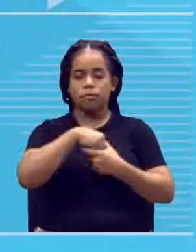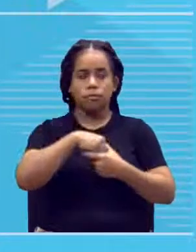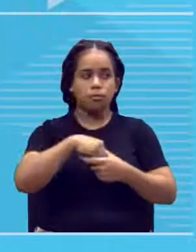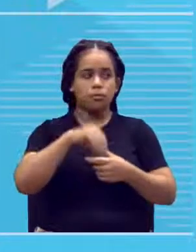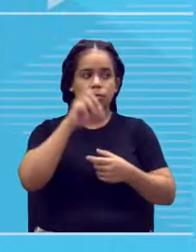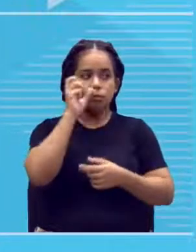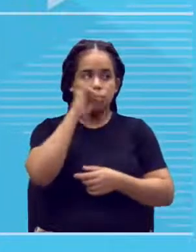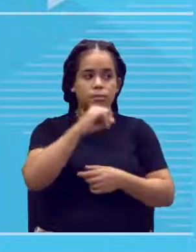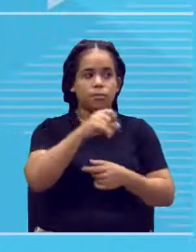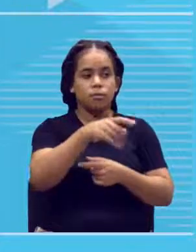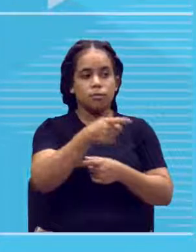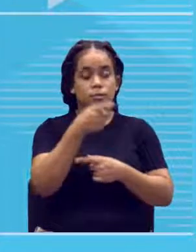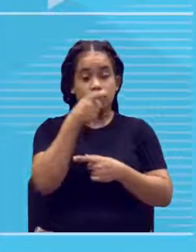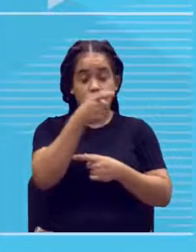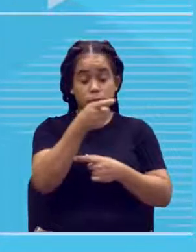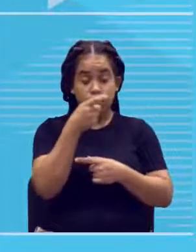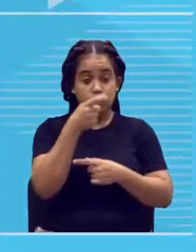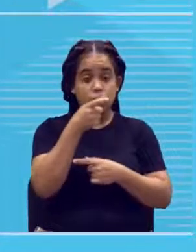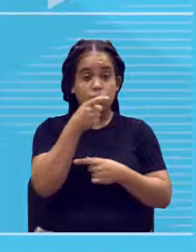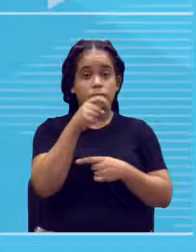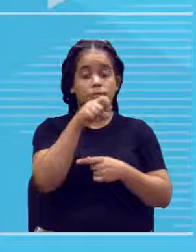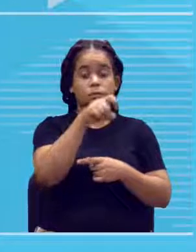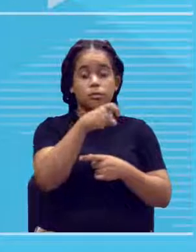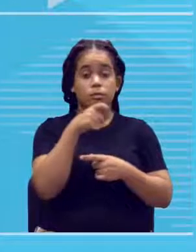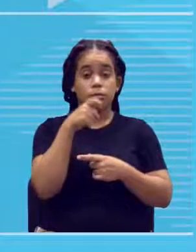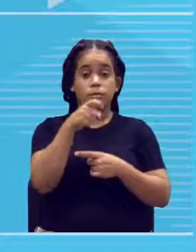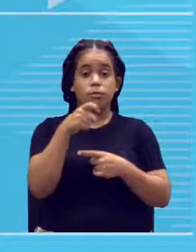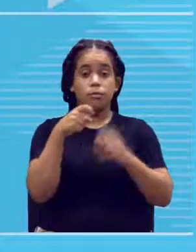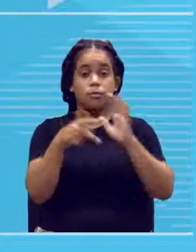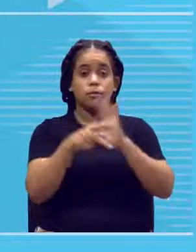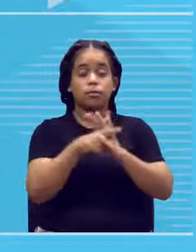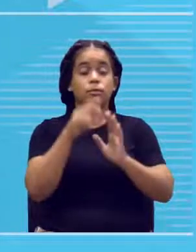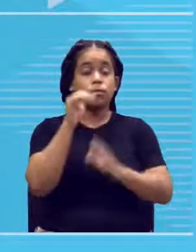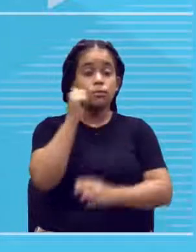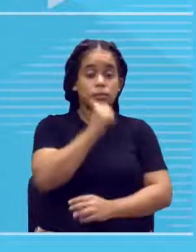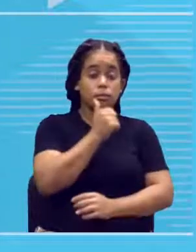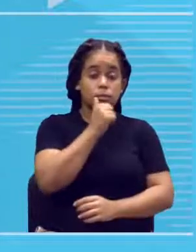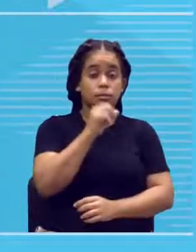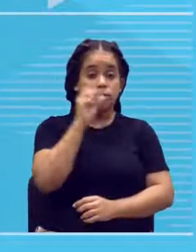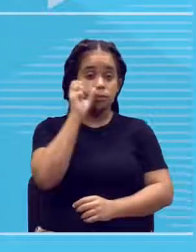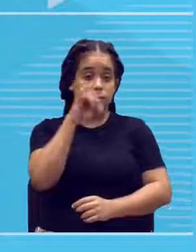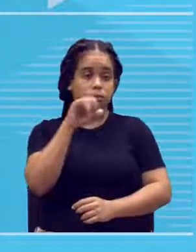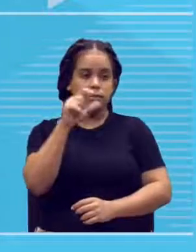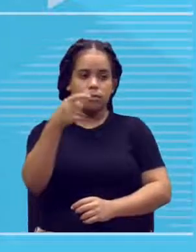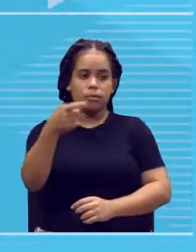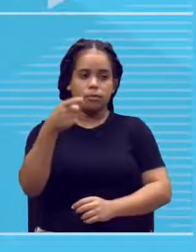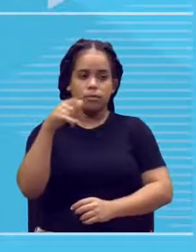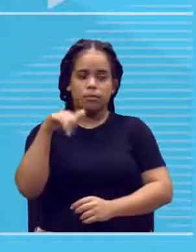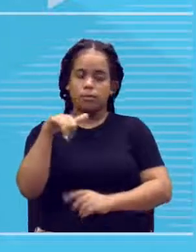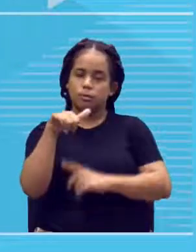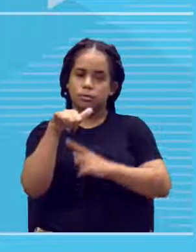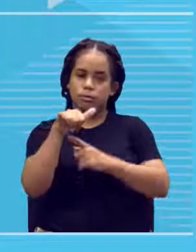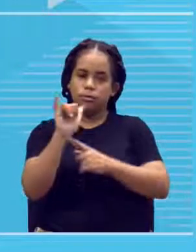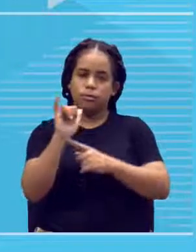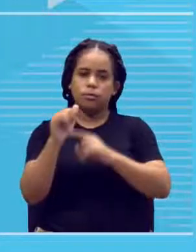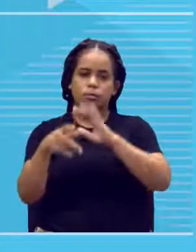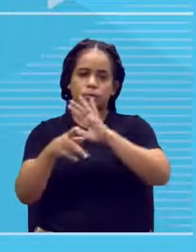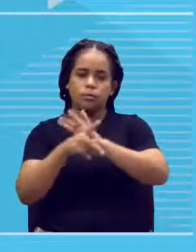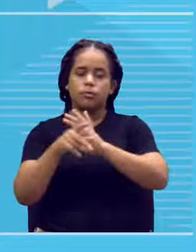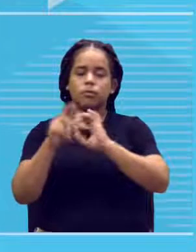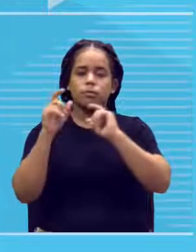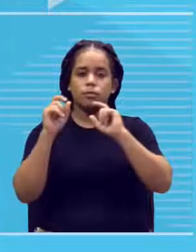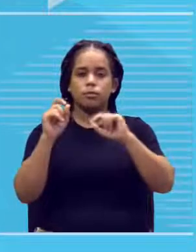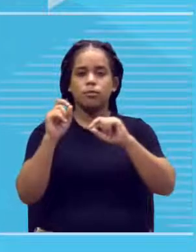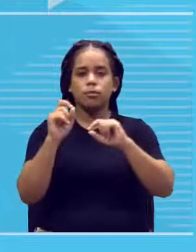XX, a gente vai falar de sexo biológico feminino. E se é XY, é definido como sexo biológico